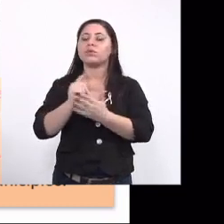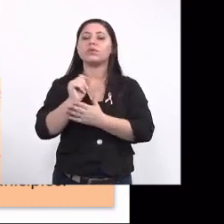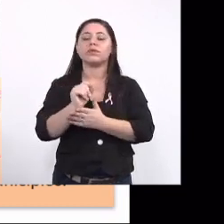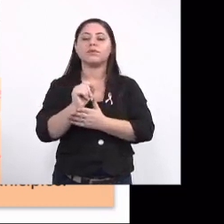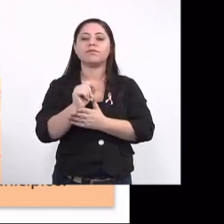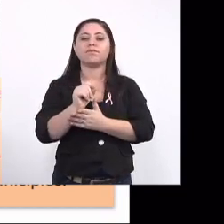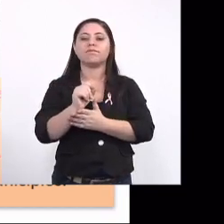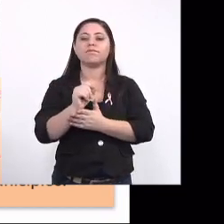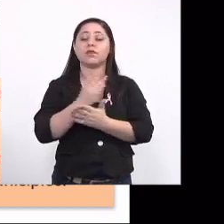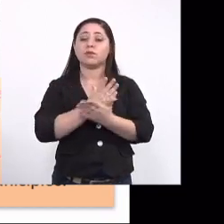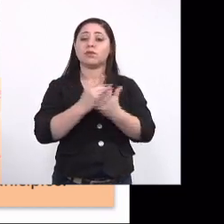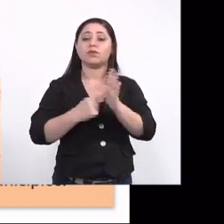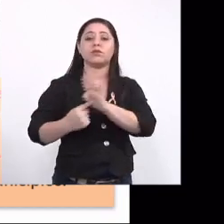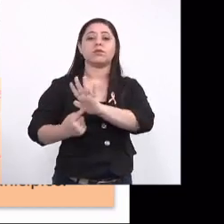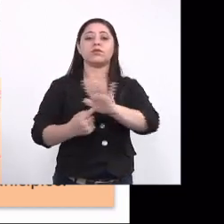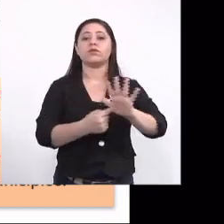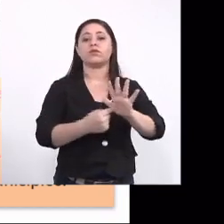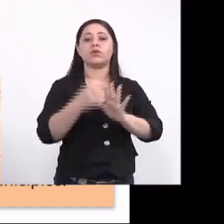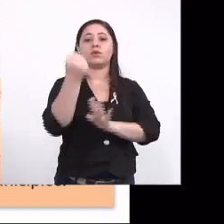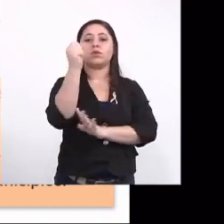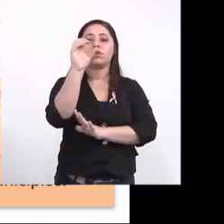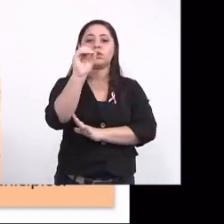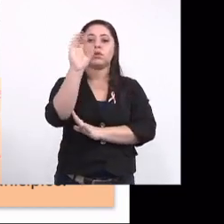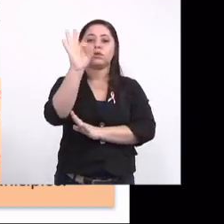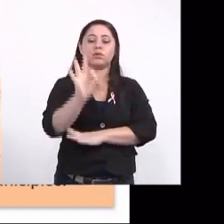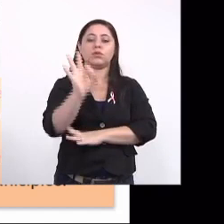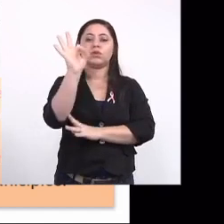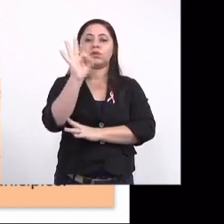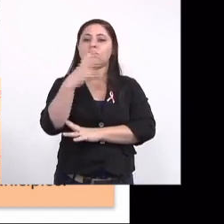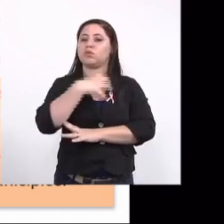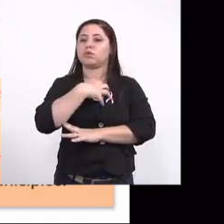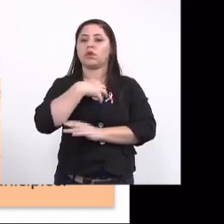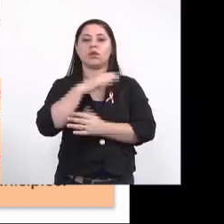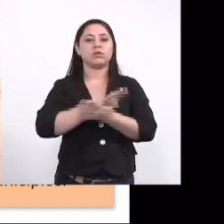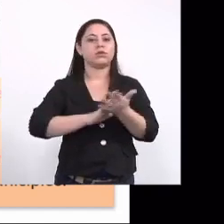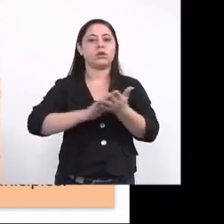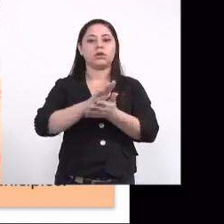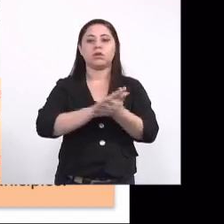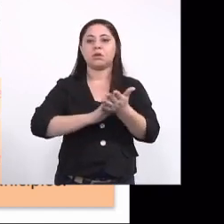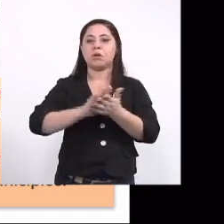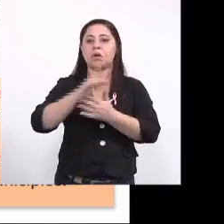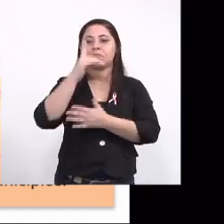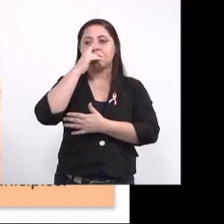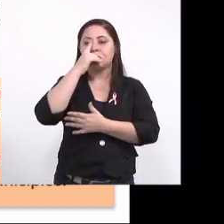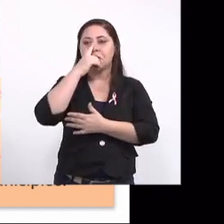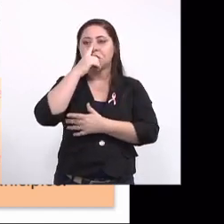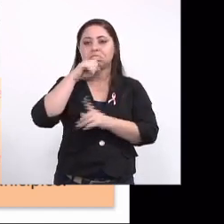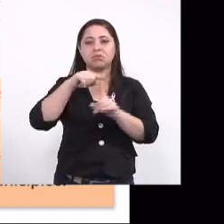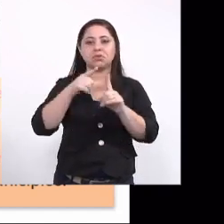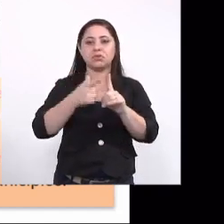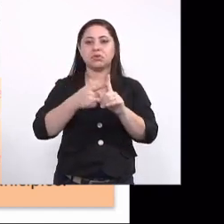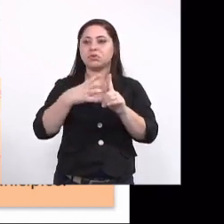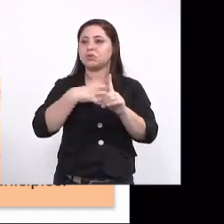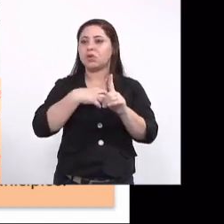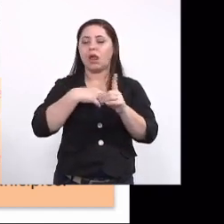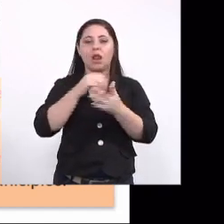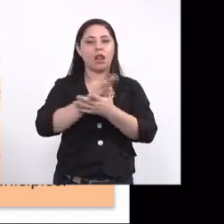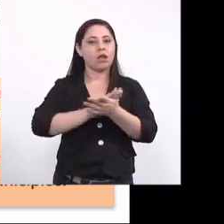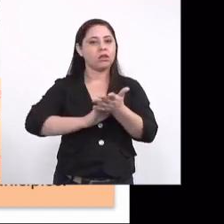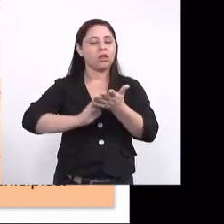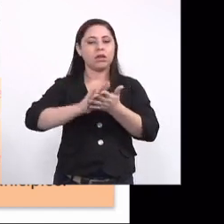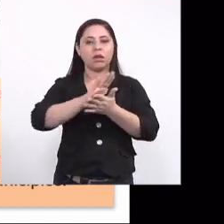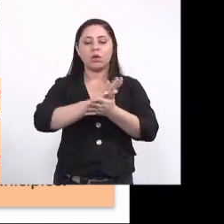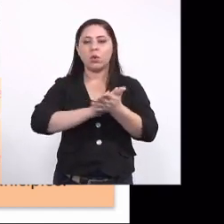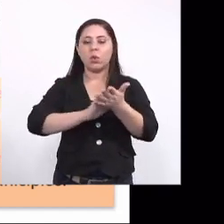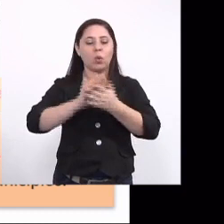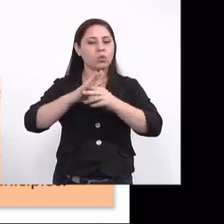lá no início. 80% dos casos são assintomáticos. Então, a mãe pode ter passado a gestação inteira sem ter nenhum sintoma